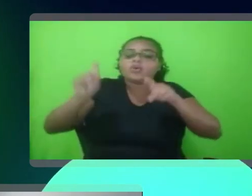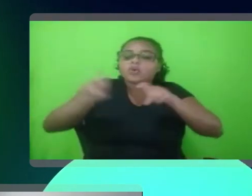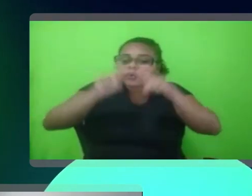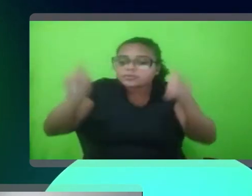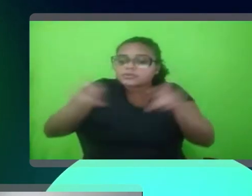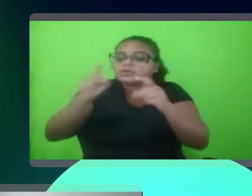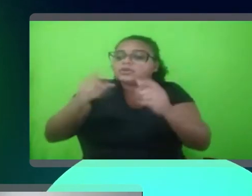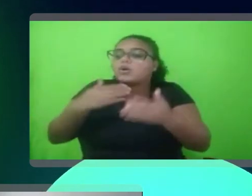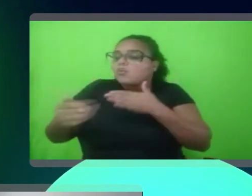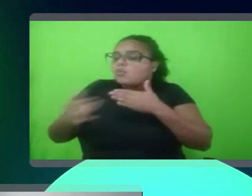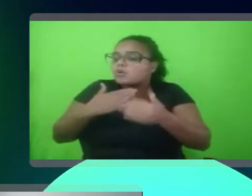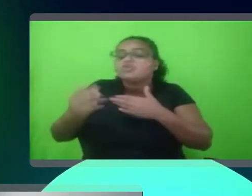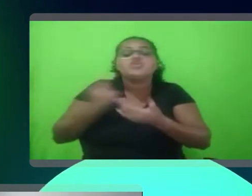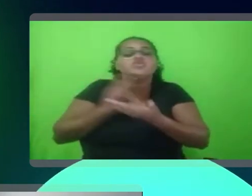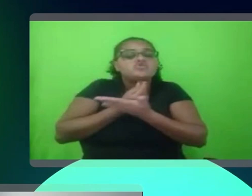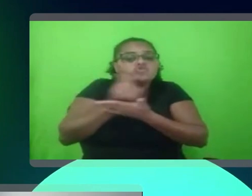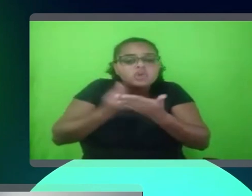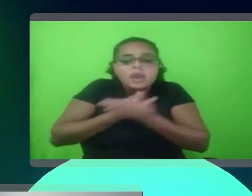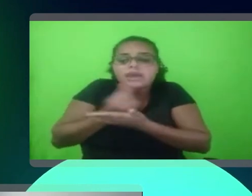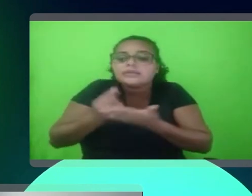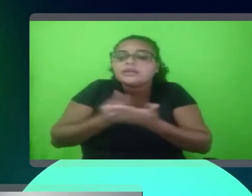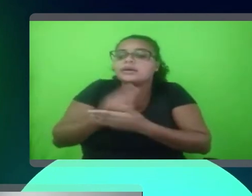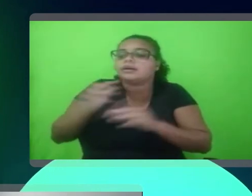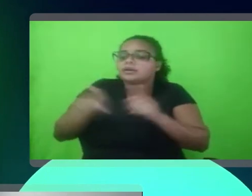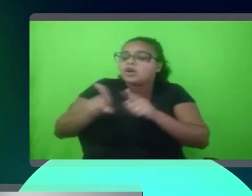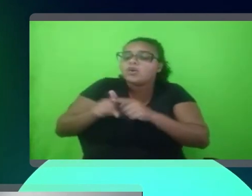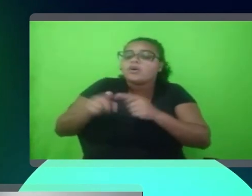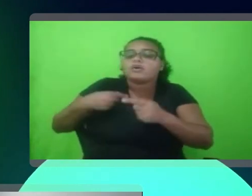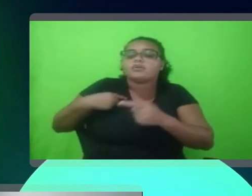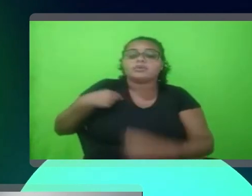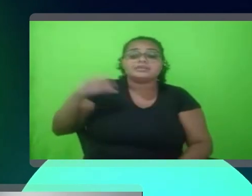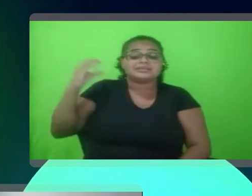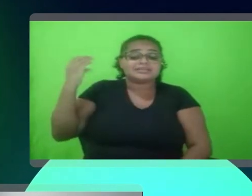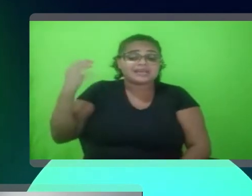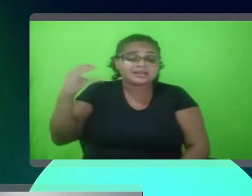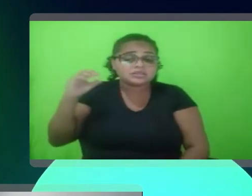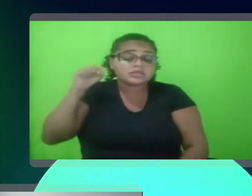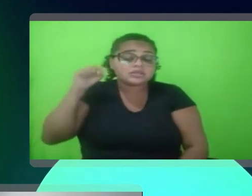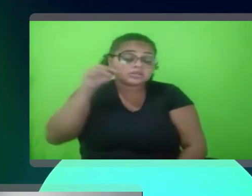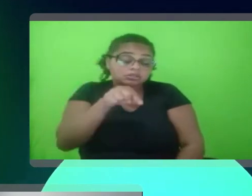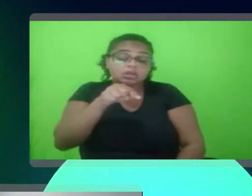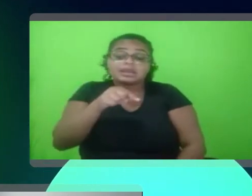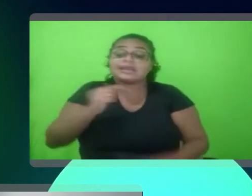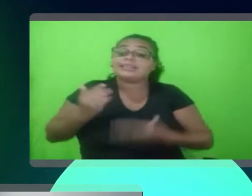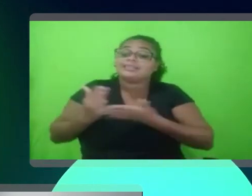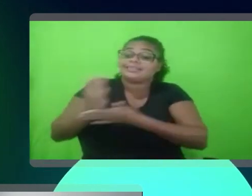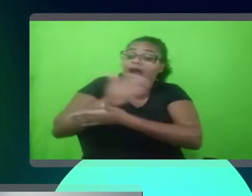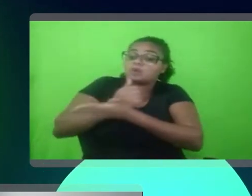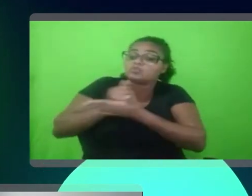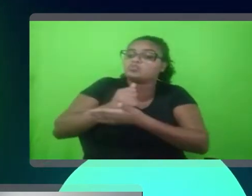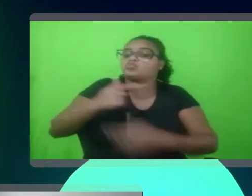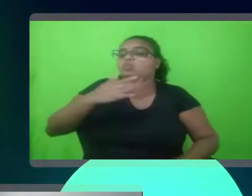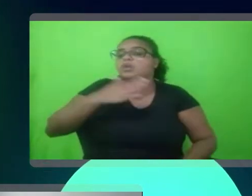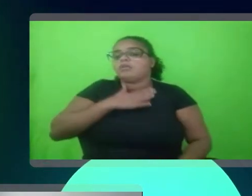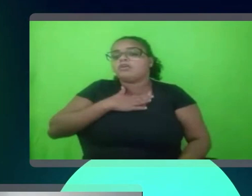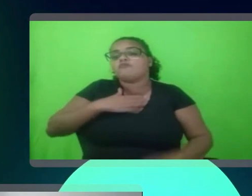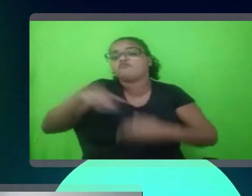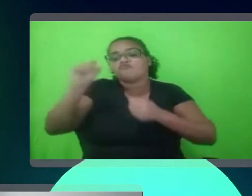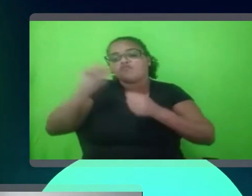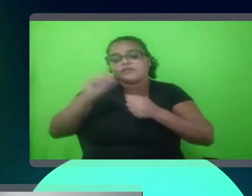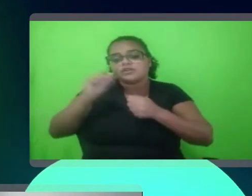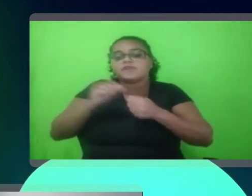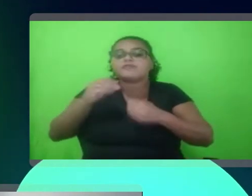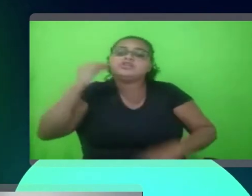né, perfil de dados aí que você for seguir, seja um engenheiro, seja um analista, seja um cientista de dados, é, mas assim, o que eu fui